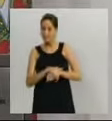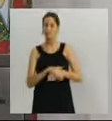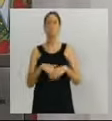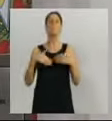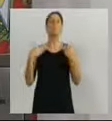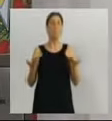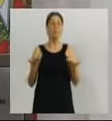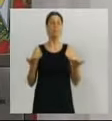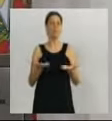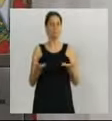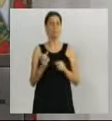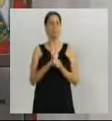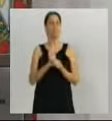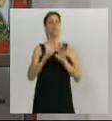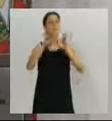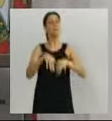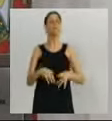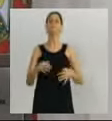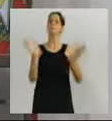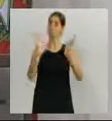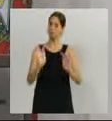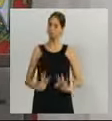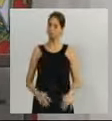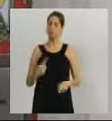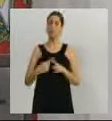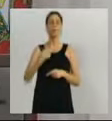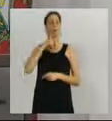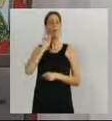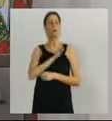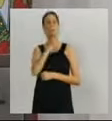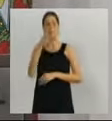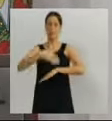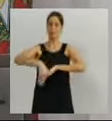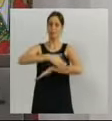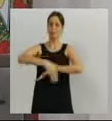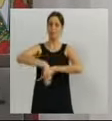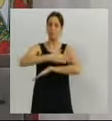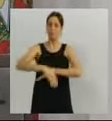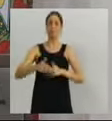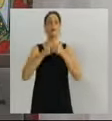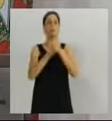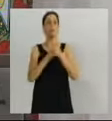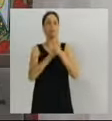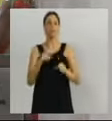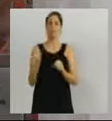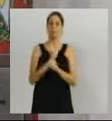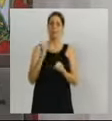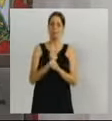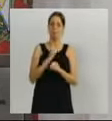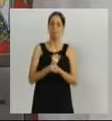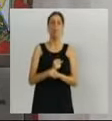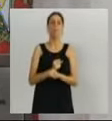termino esse ano muito feliz. Ontem mesmo ainda estivemos na rua, acompanhando as obras de uma grande